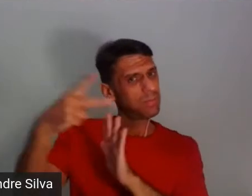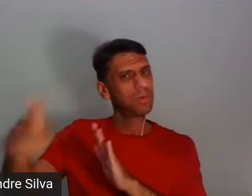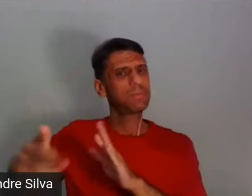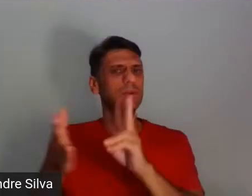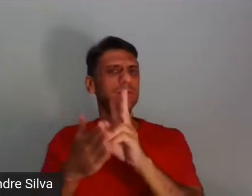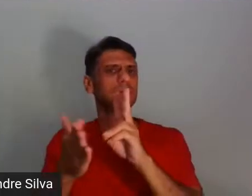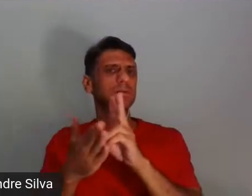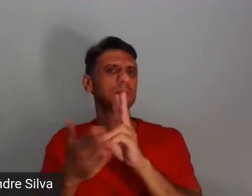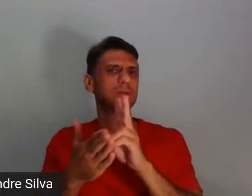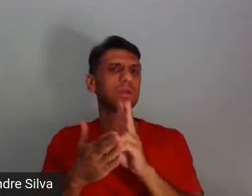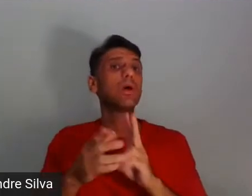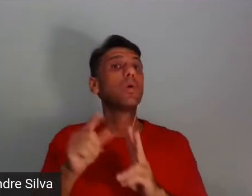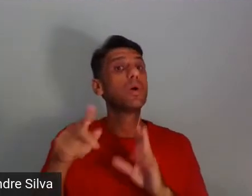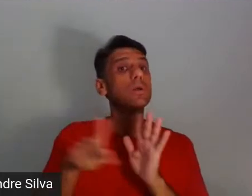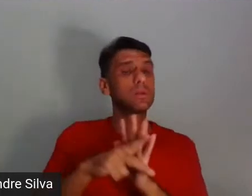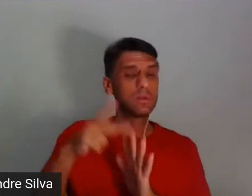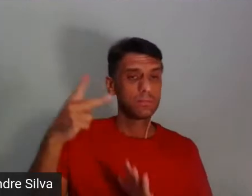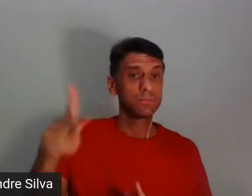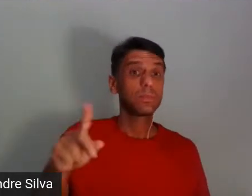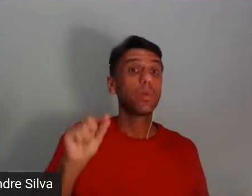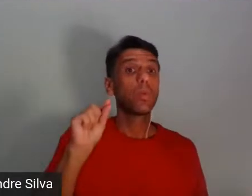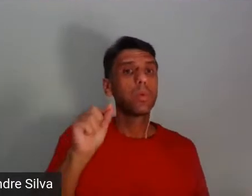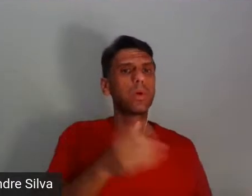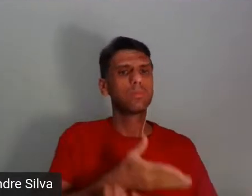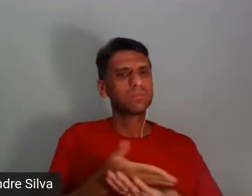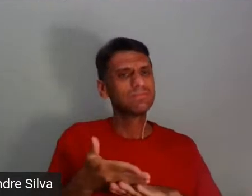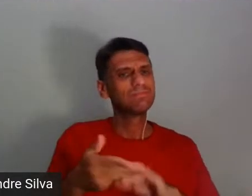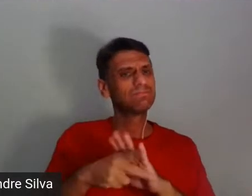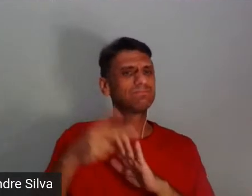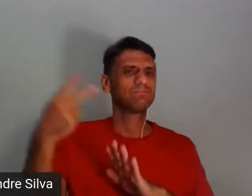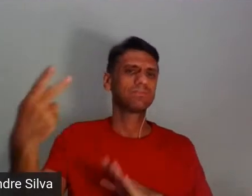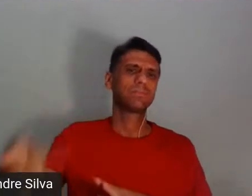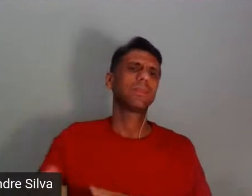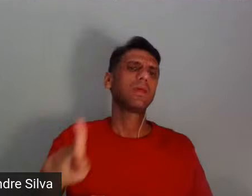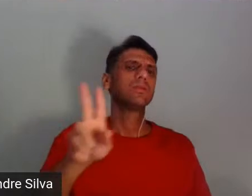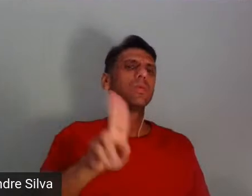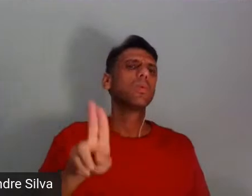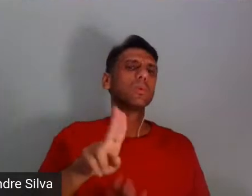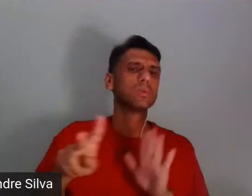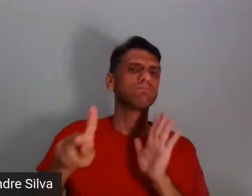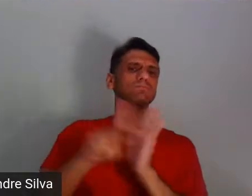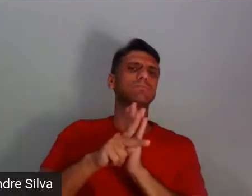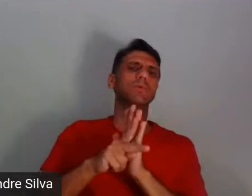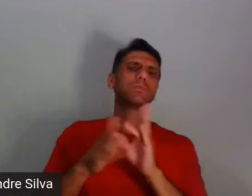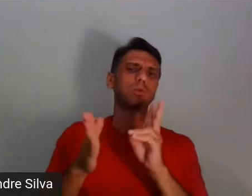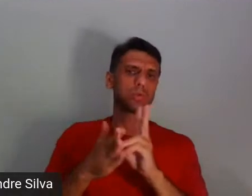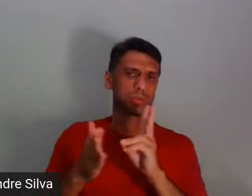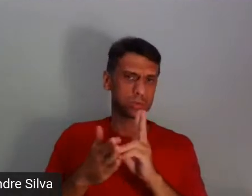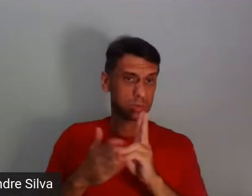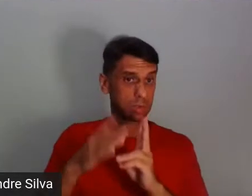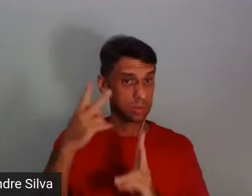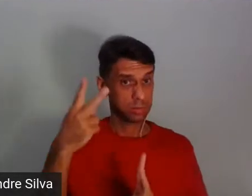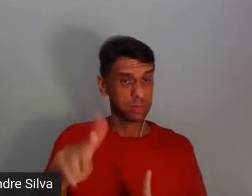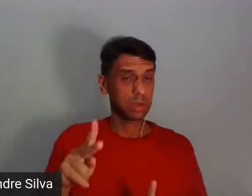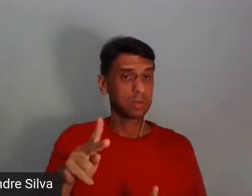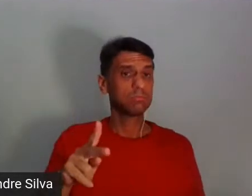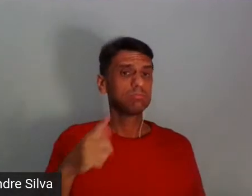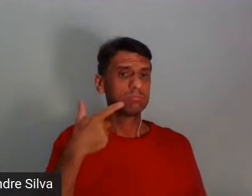nomenclatura que é a nomenclatura que os povos indígenas usam para identificar o que é na sua visão a sua língua, né?